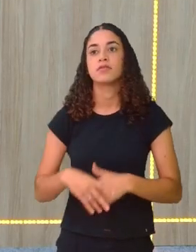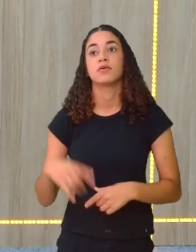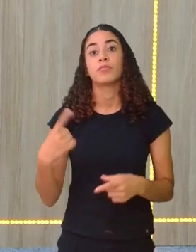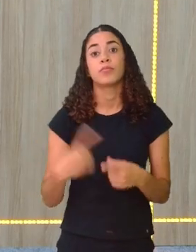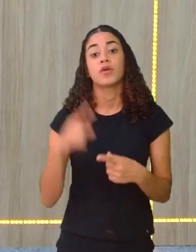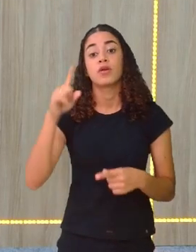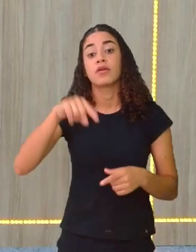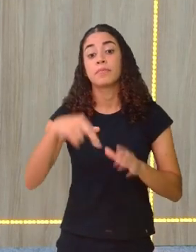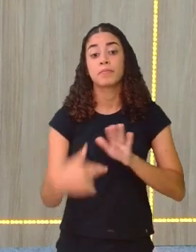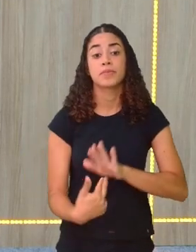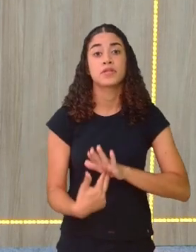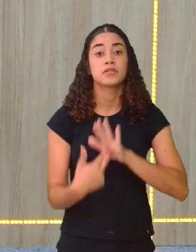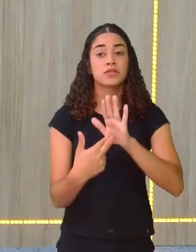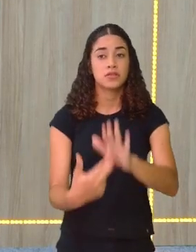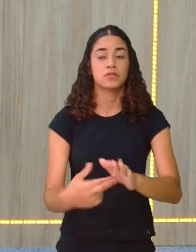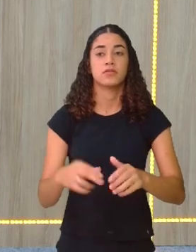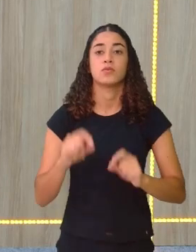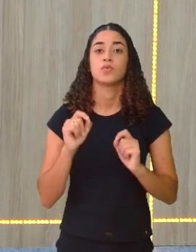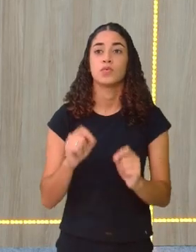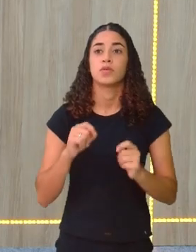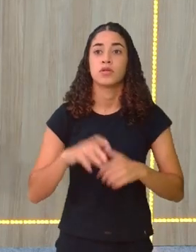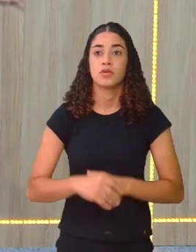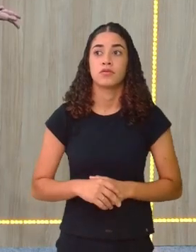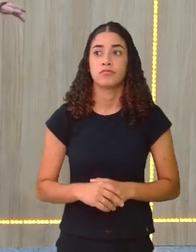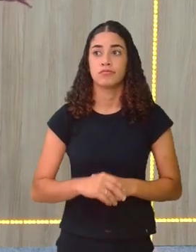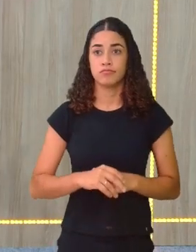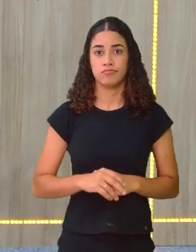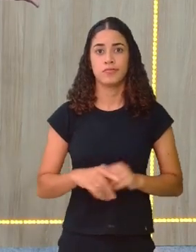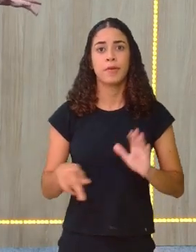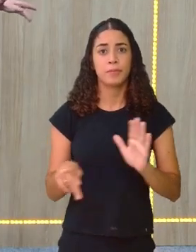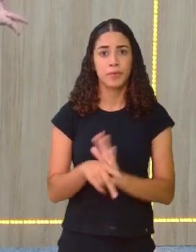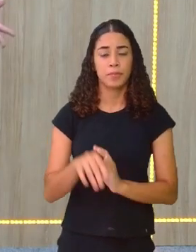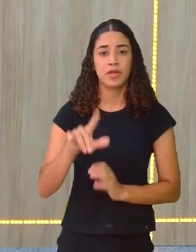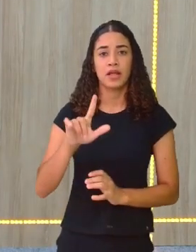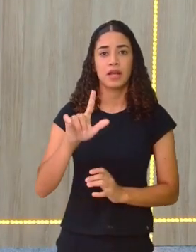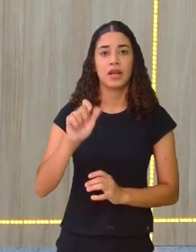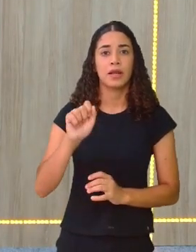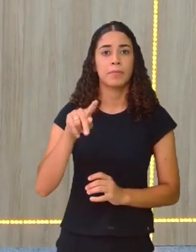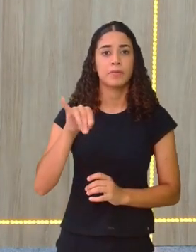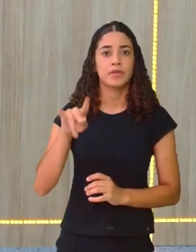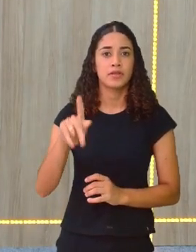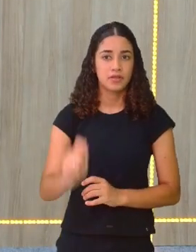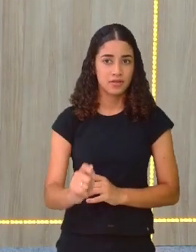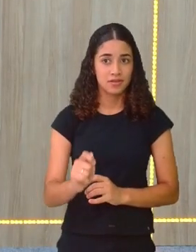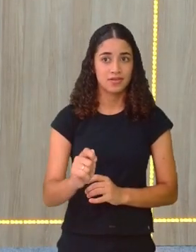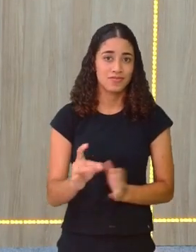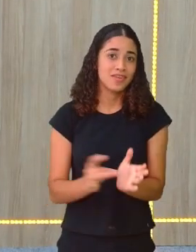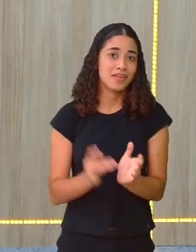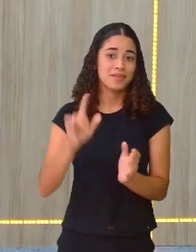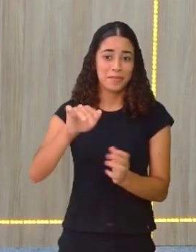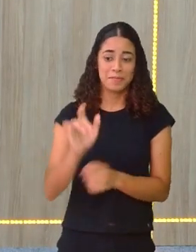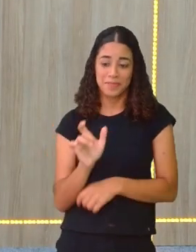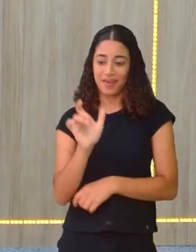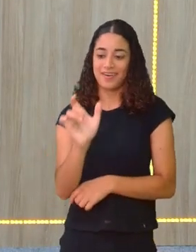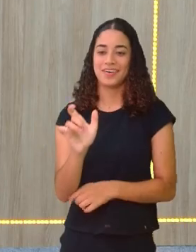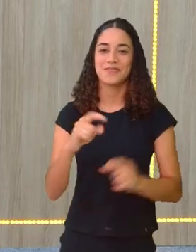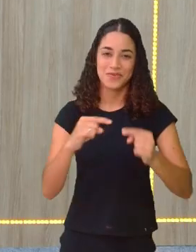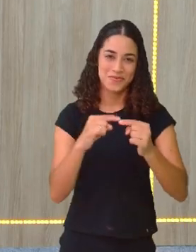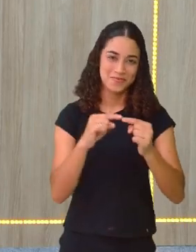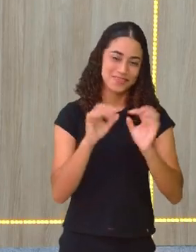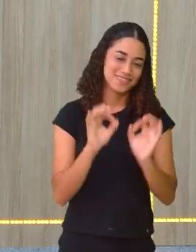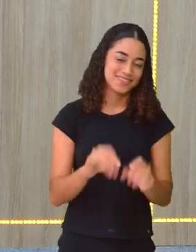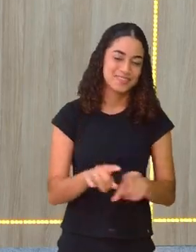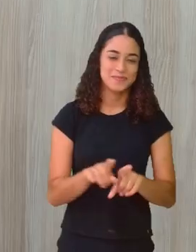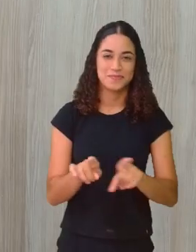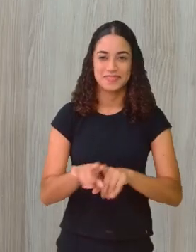é a representação, né, Gine? Da própria Lapinha, né? Exato. Inclusive, ele é chamado de Lapinha. Também, ele é chamado